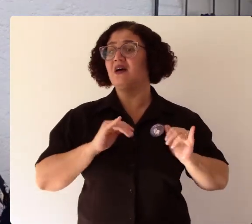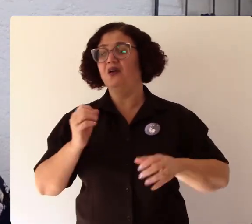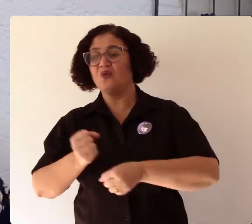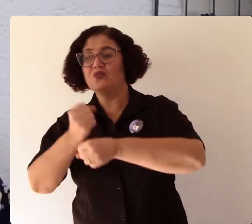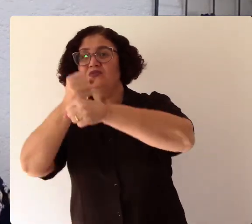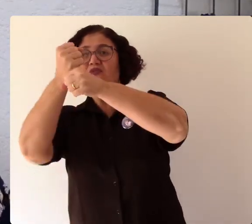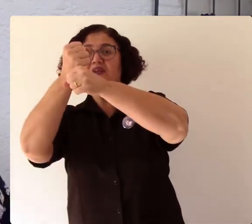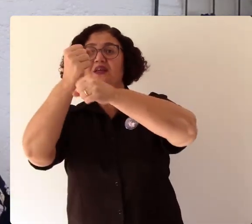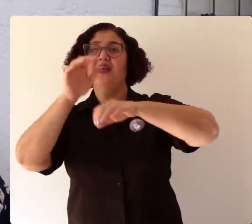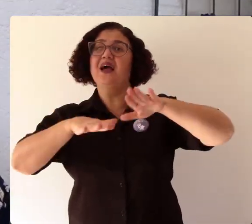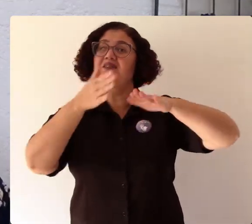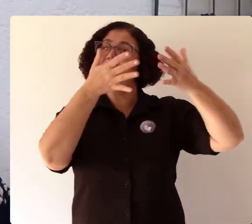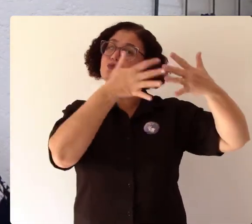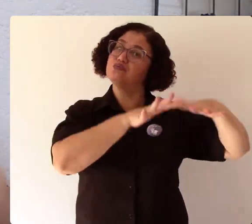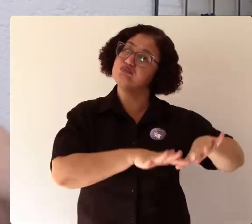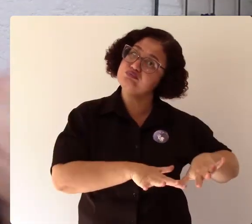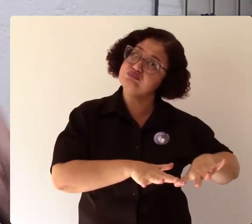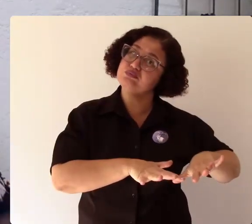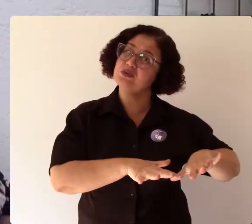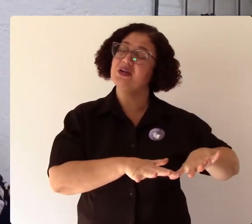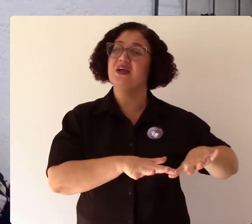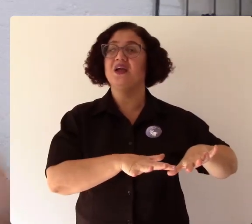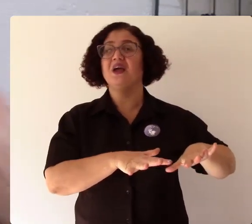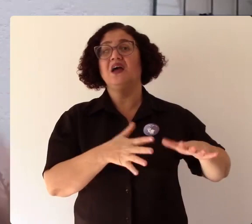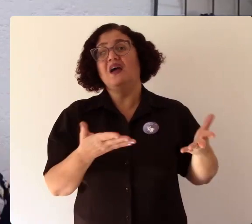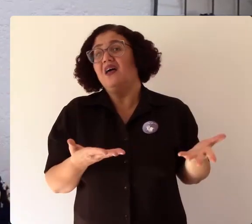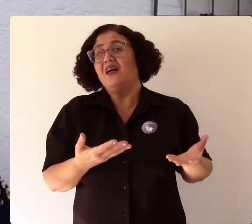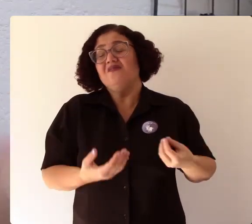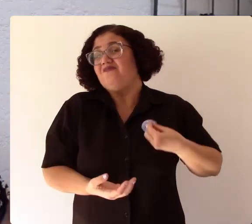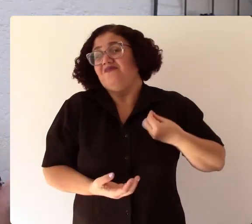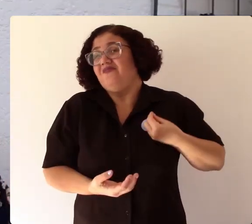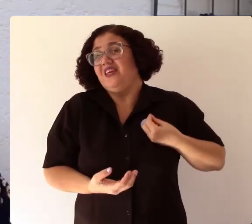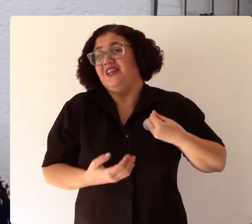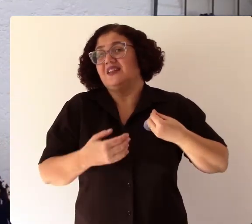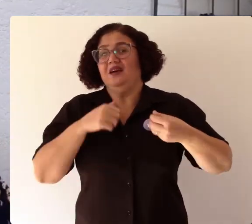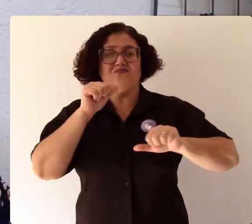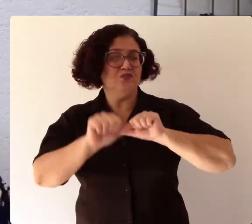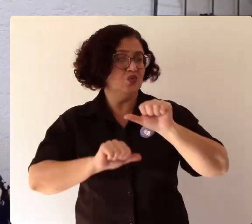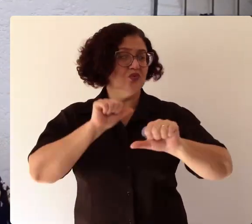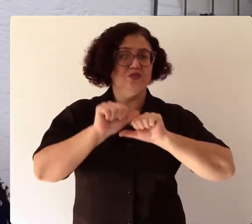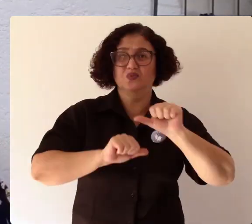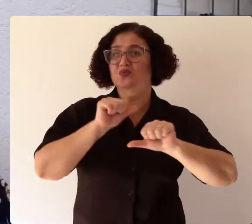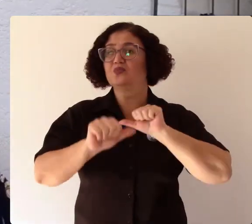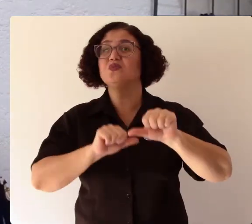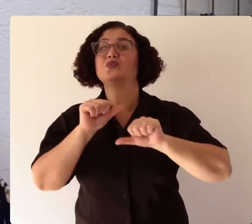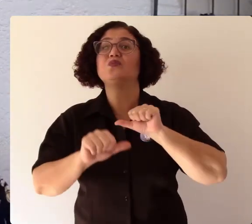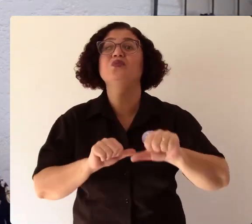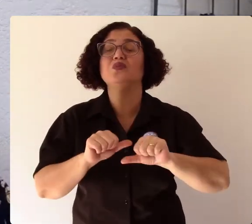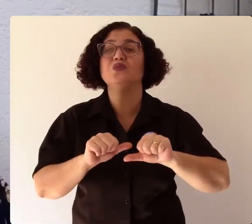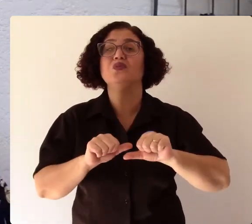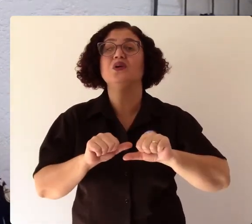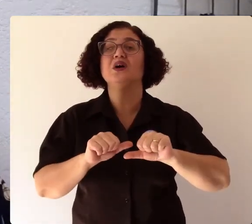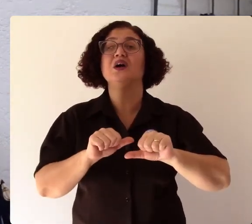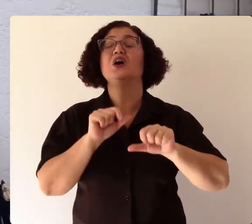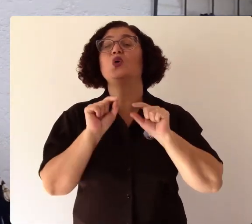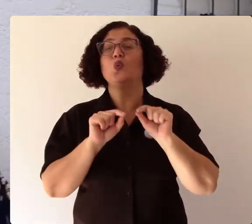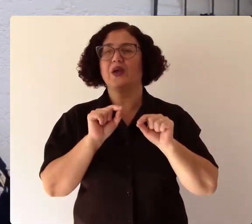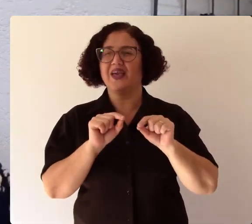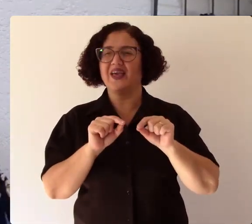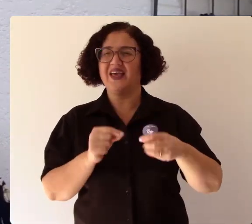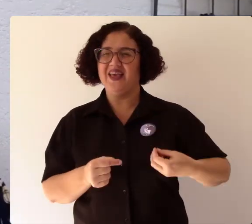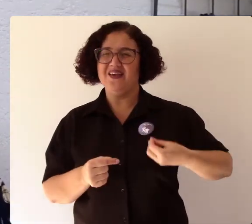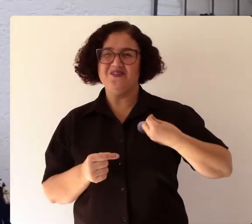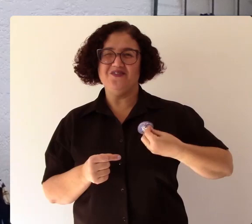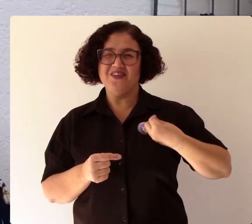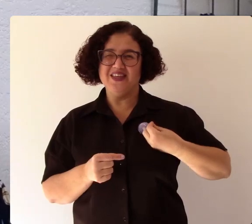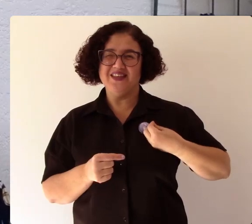fazer é às vezes desconstruir a vida é movimento nada mais próximo da vida e